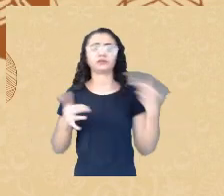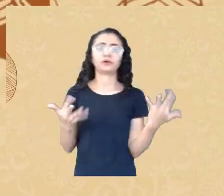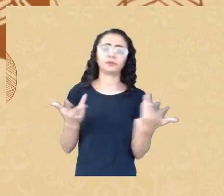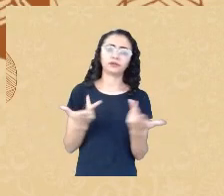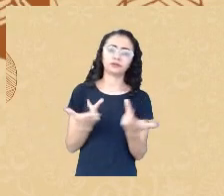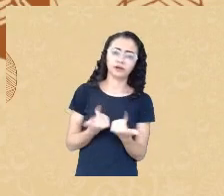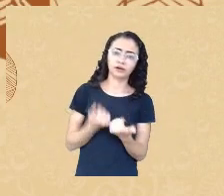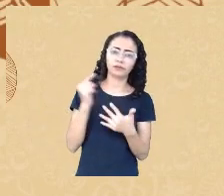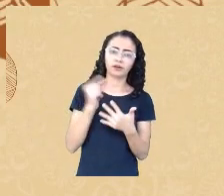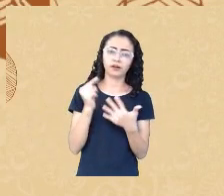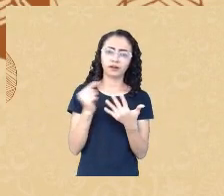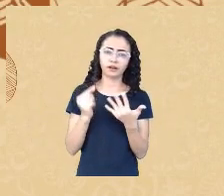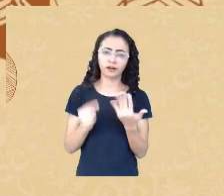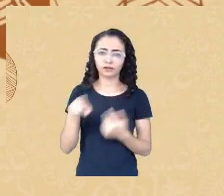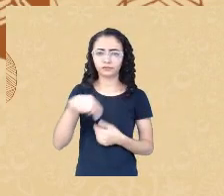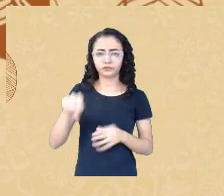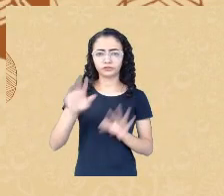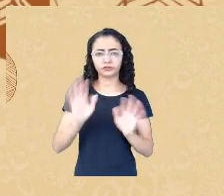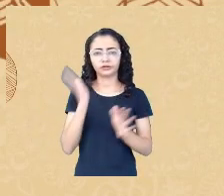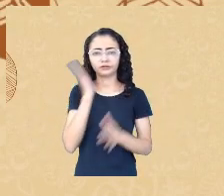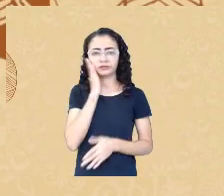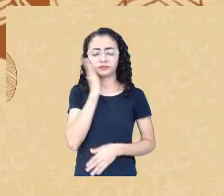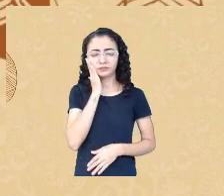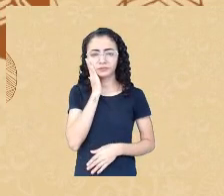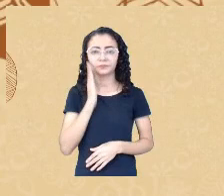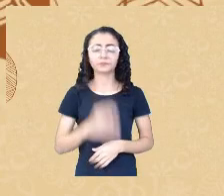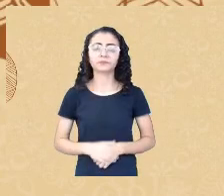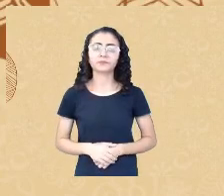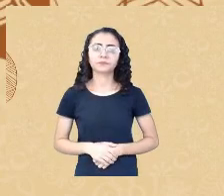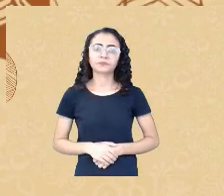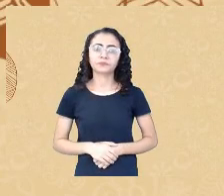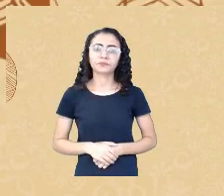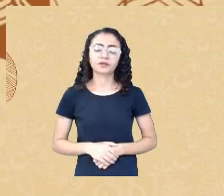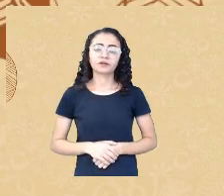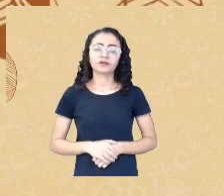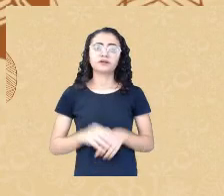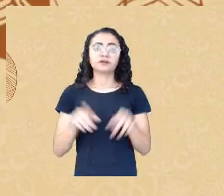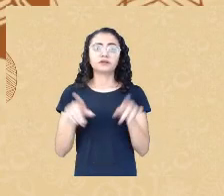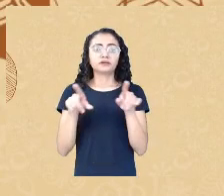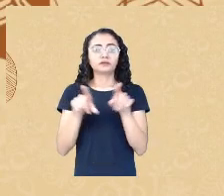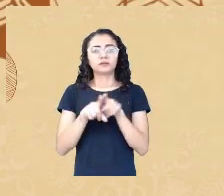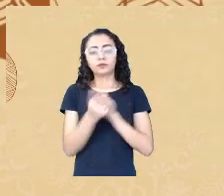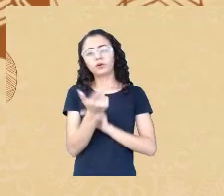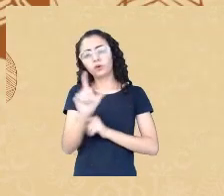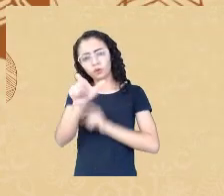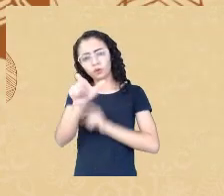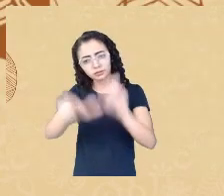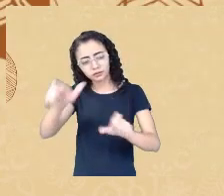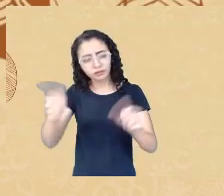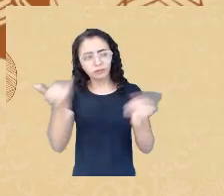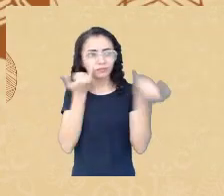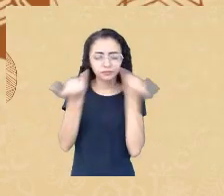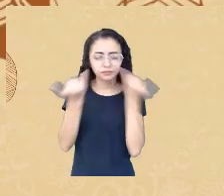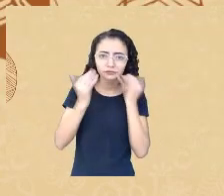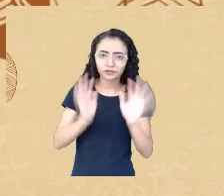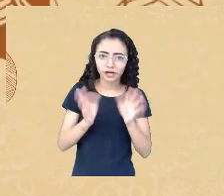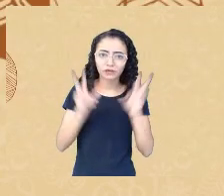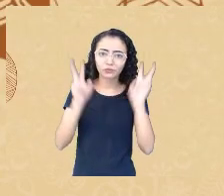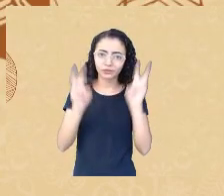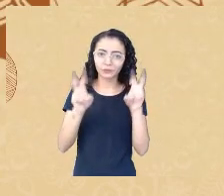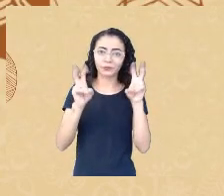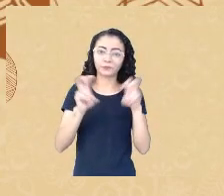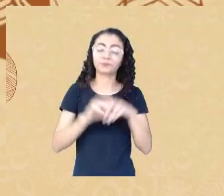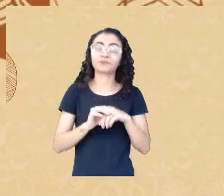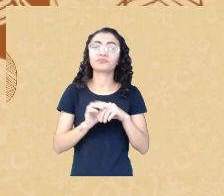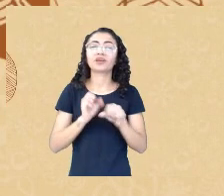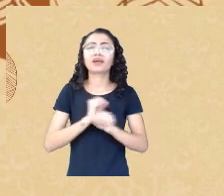a Léo falando eu falando e outras pessoas certamente também fica claro pra gente que